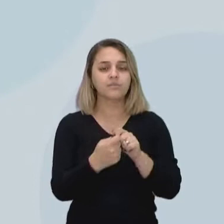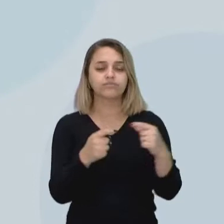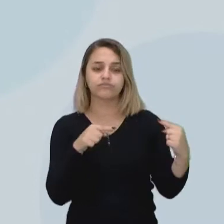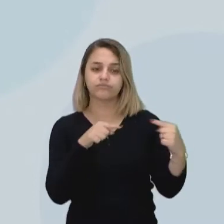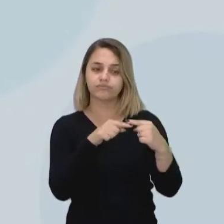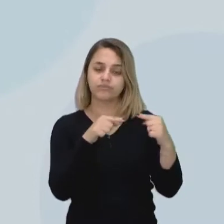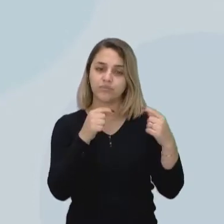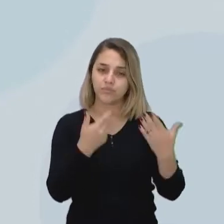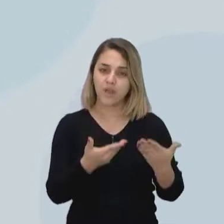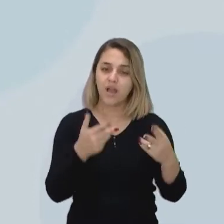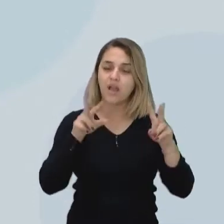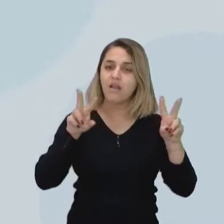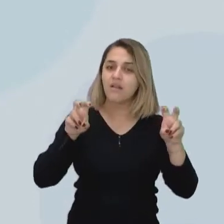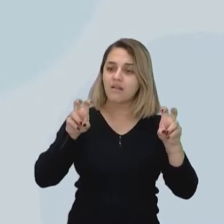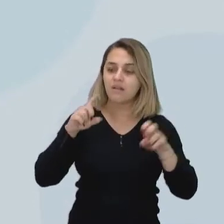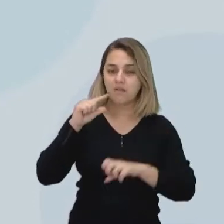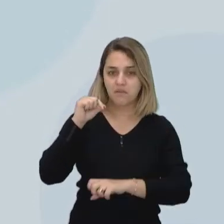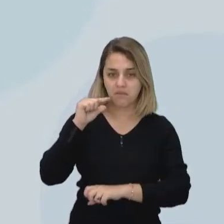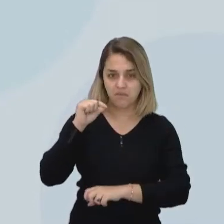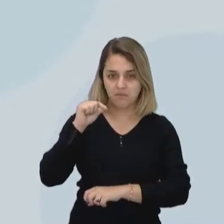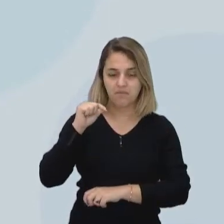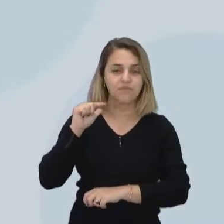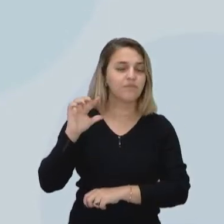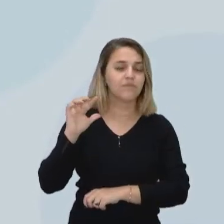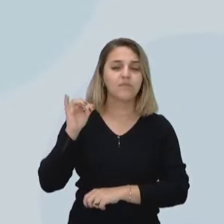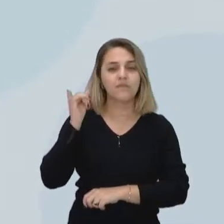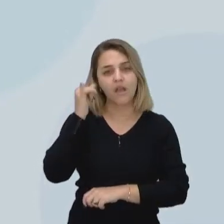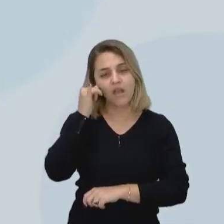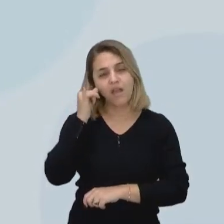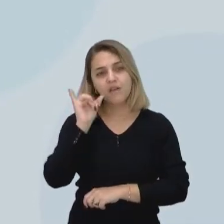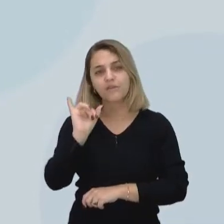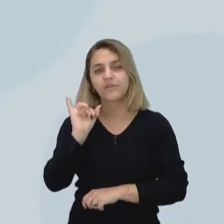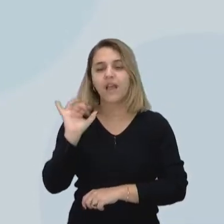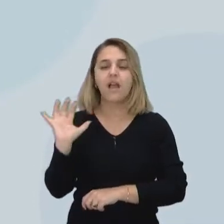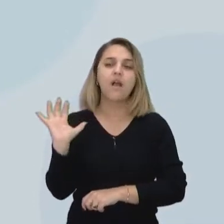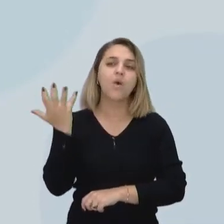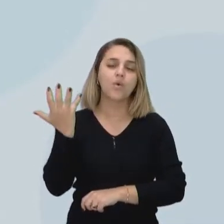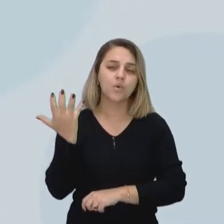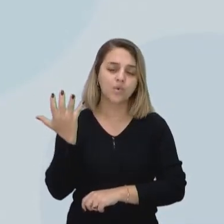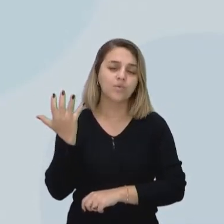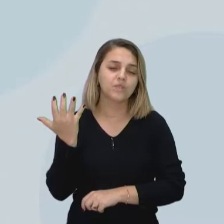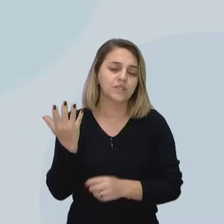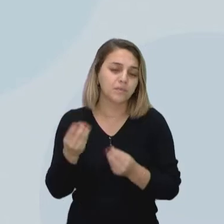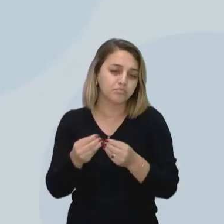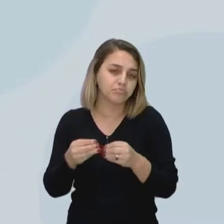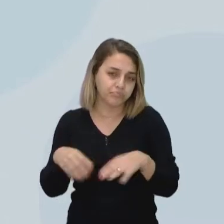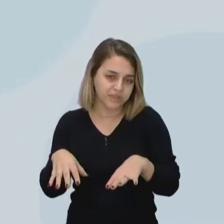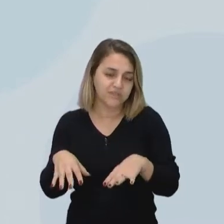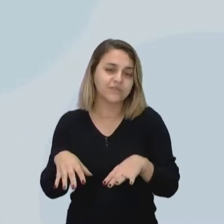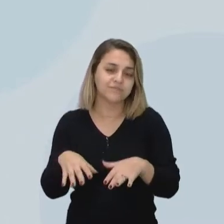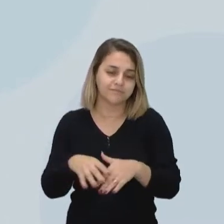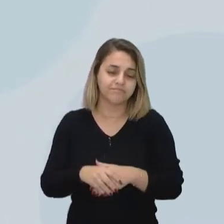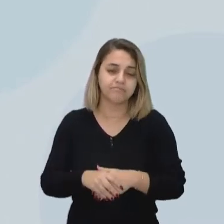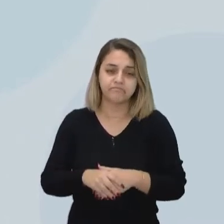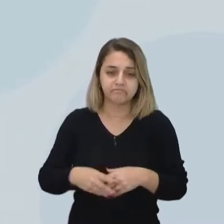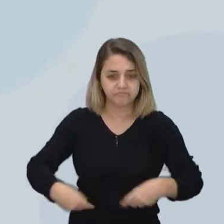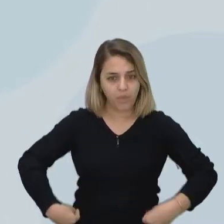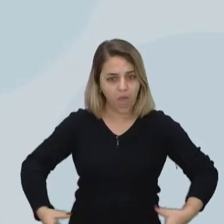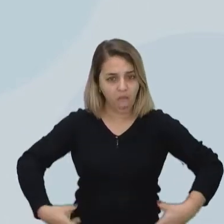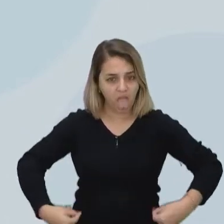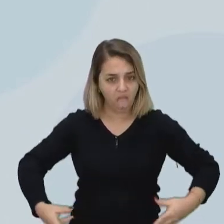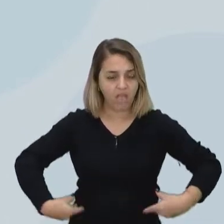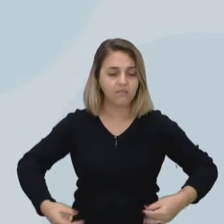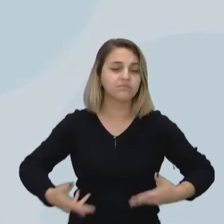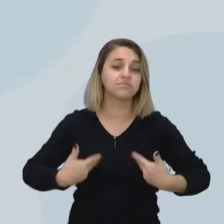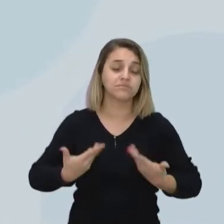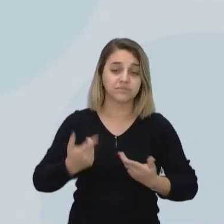a questão da água não aconteça aí, vamos falar assim, um desperdício, né? Então, a gente colocou aí no